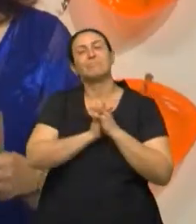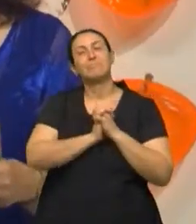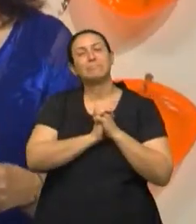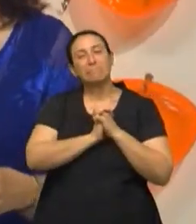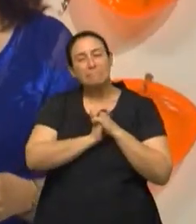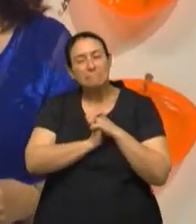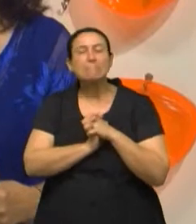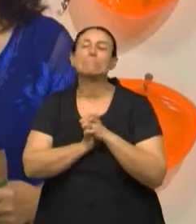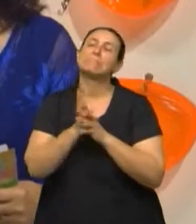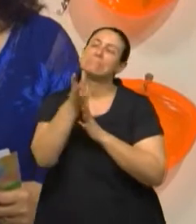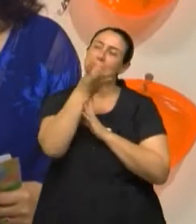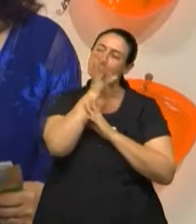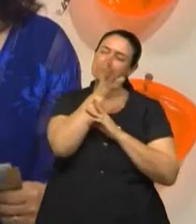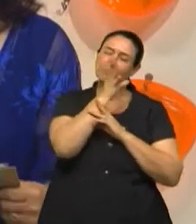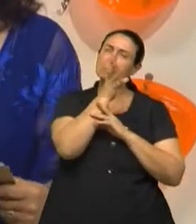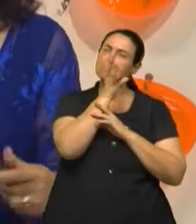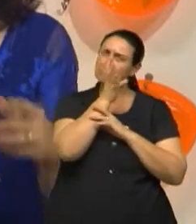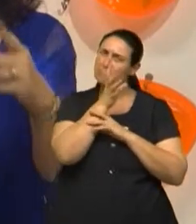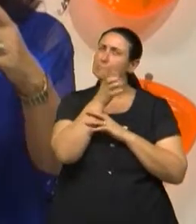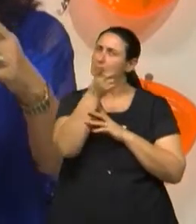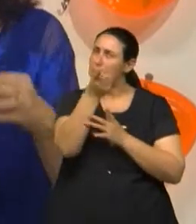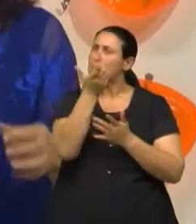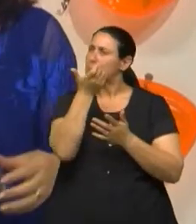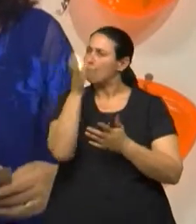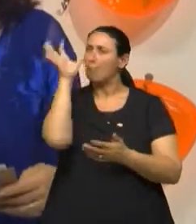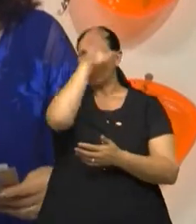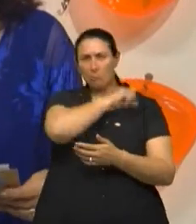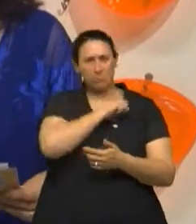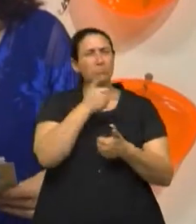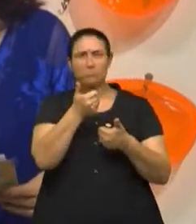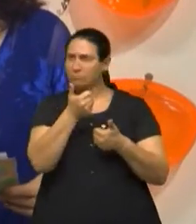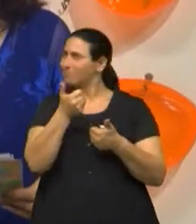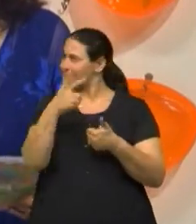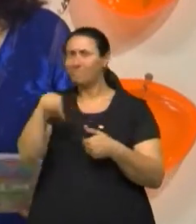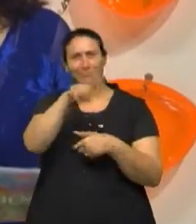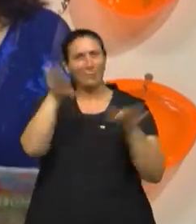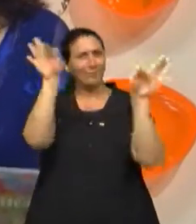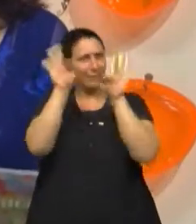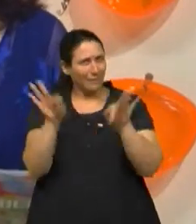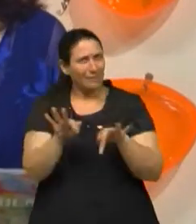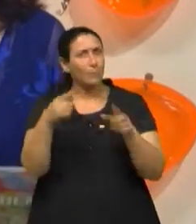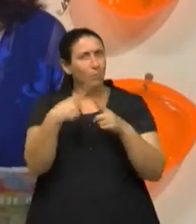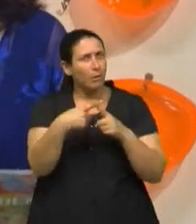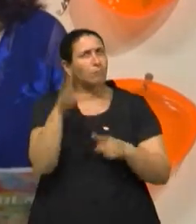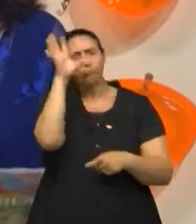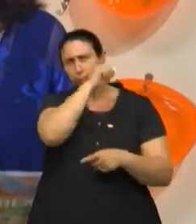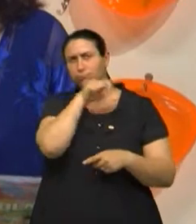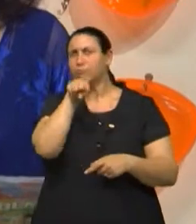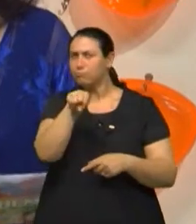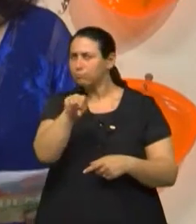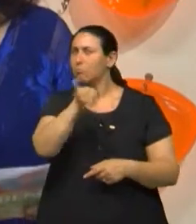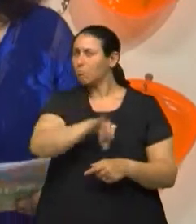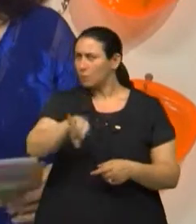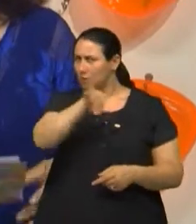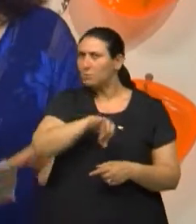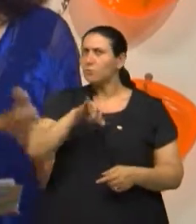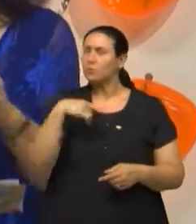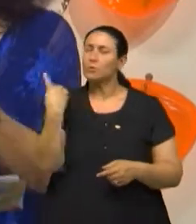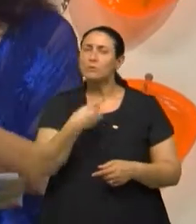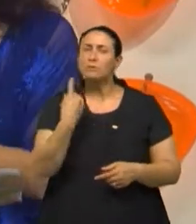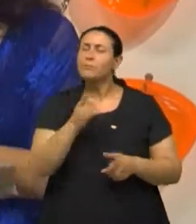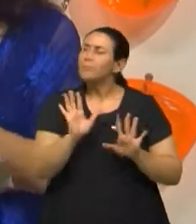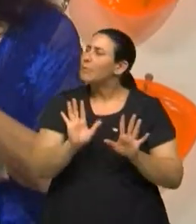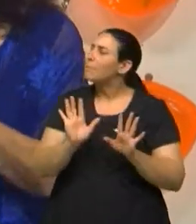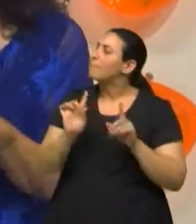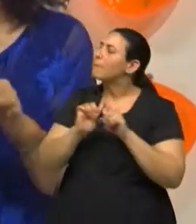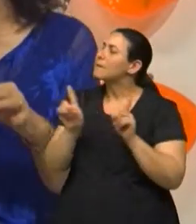Que bela aula para a gente, né? Vocês estão bem contentes aí em casa que a gente trouxe realmente essa matéria maravilhosa. Mas,